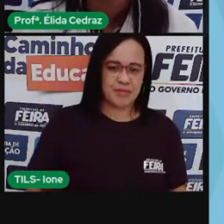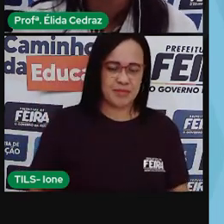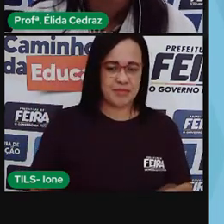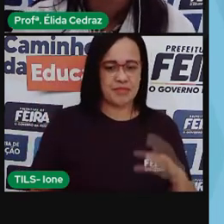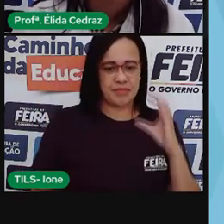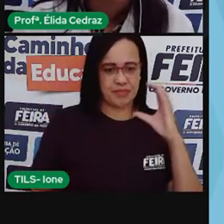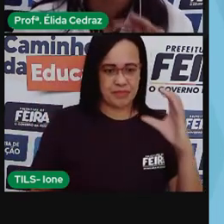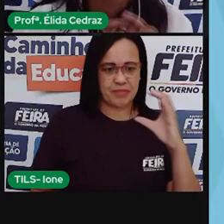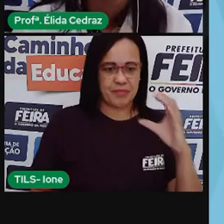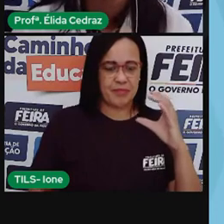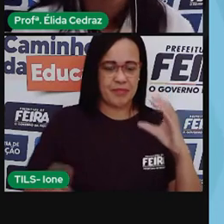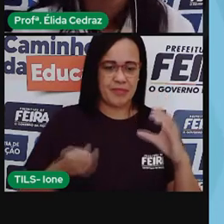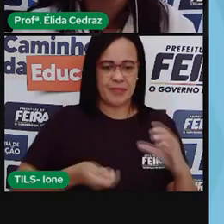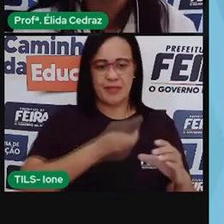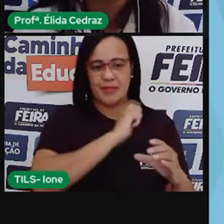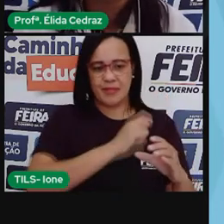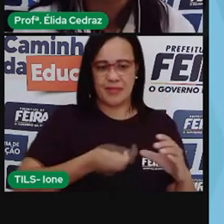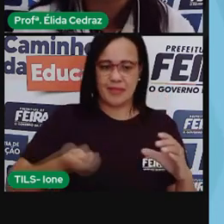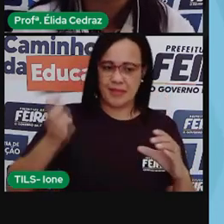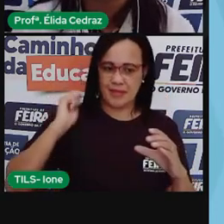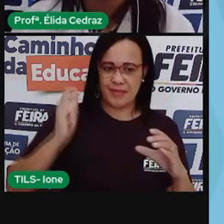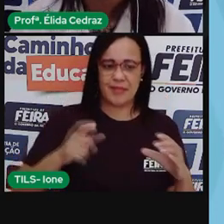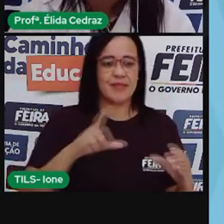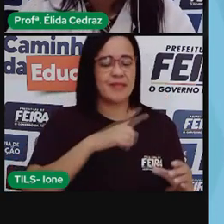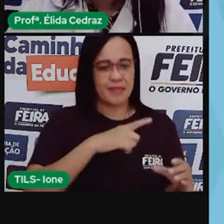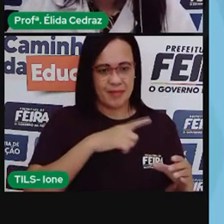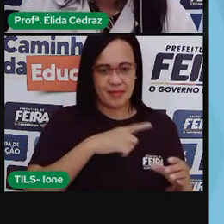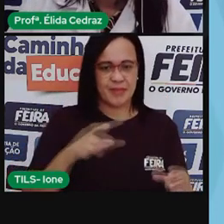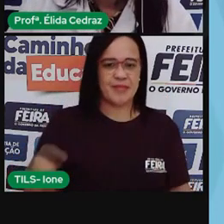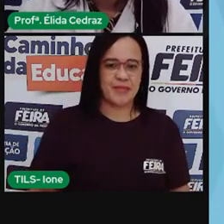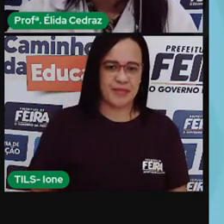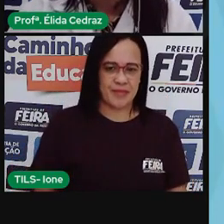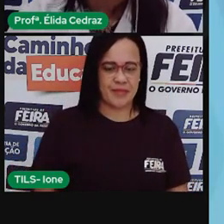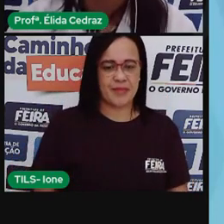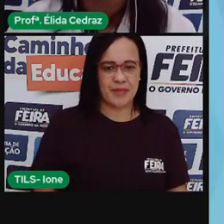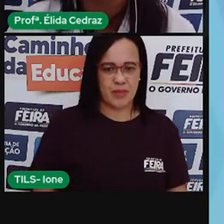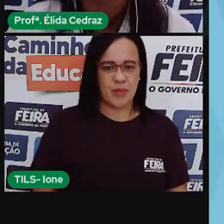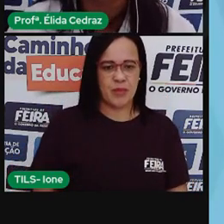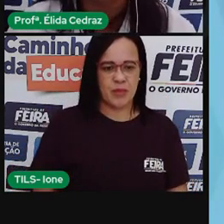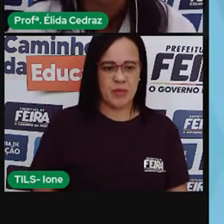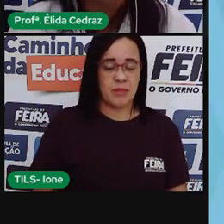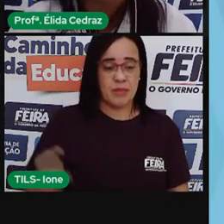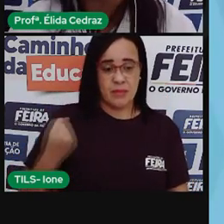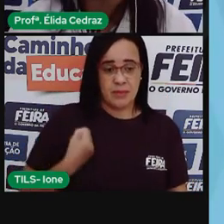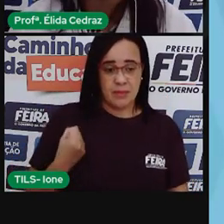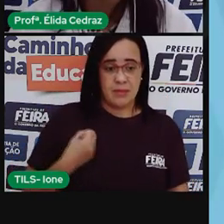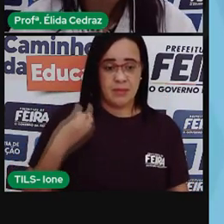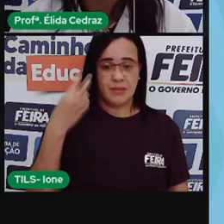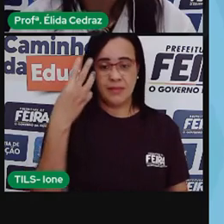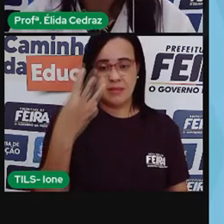comunidade quilombola. Número três.